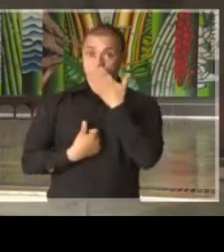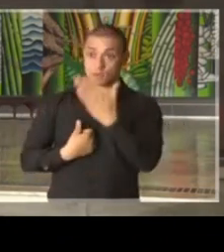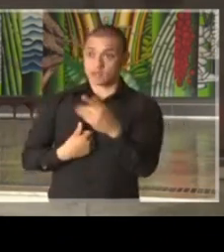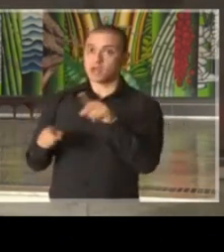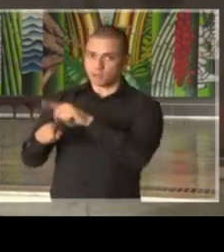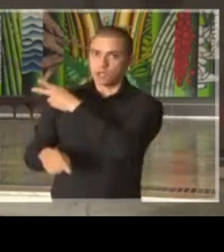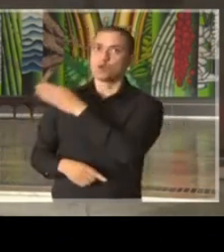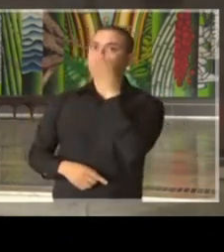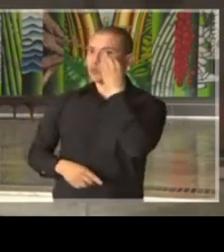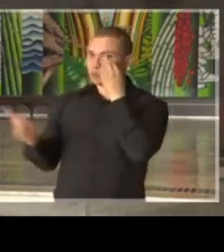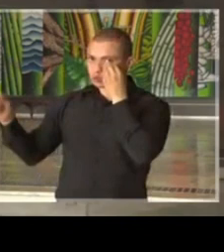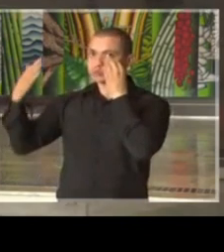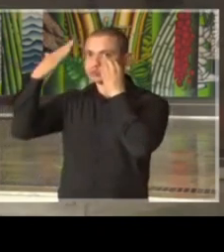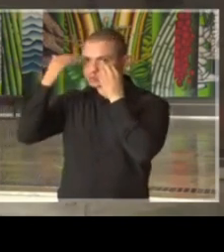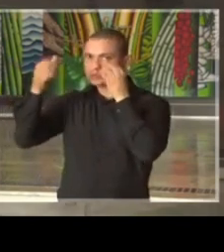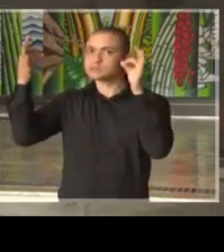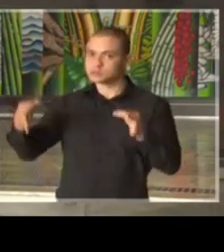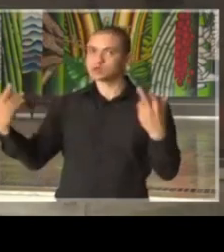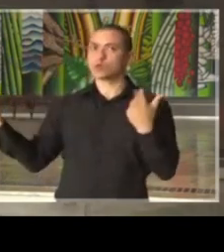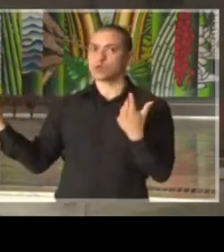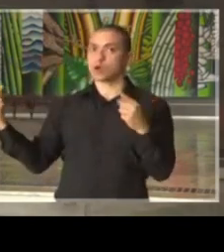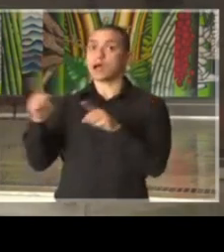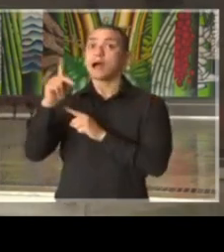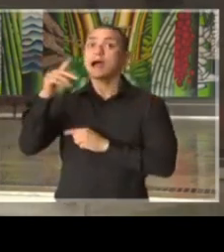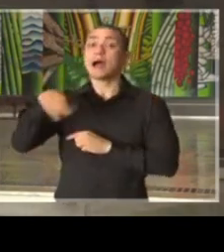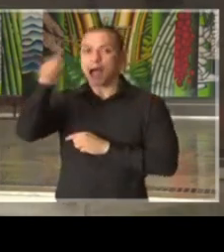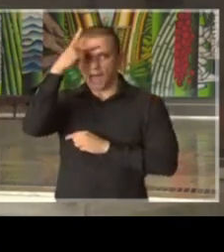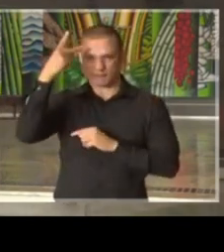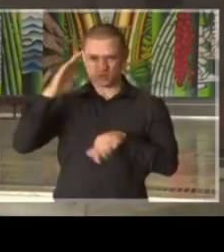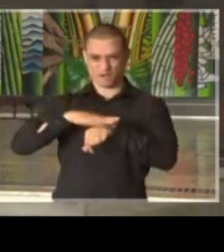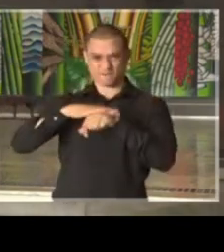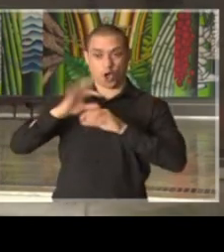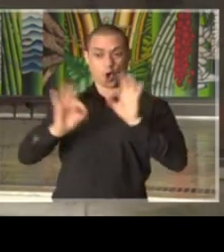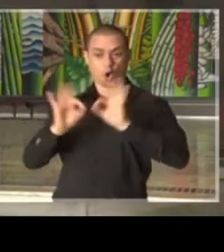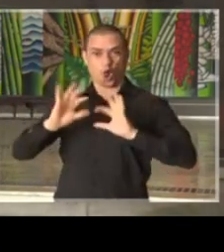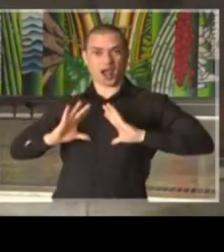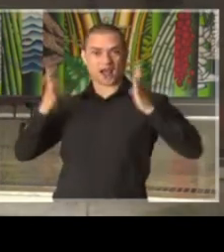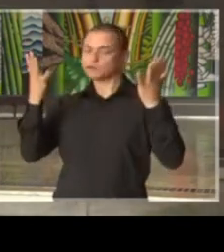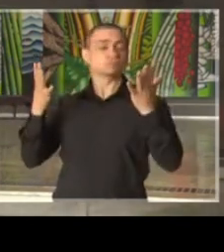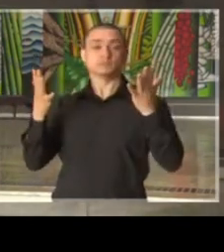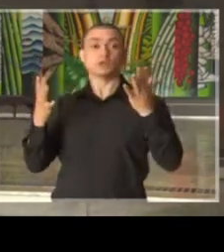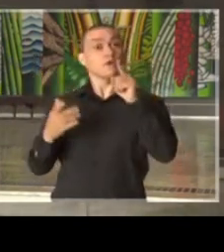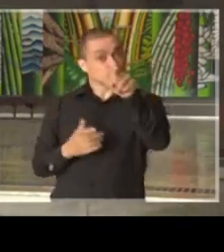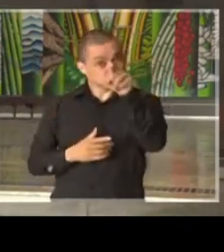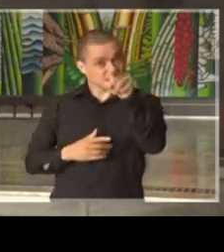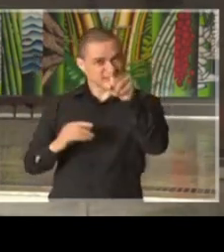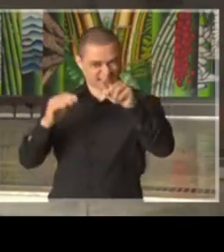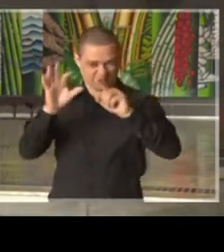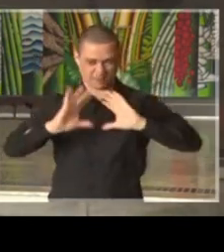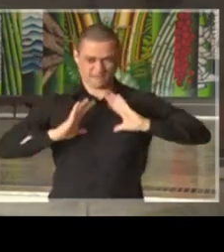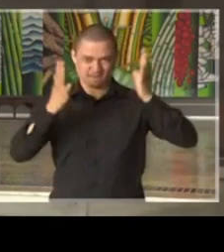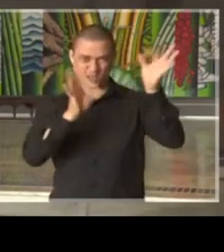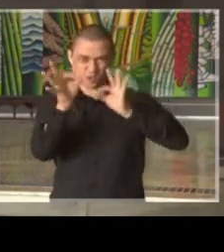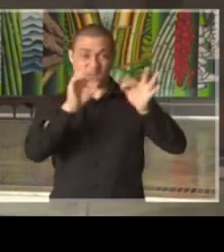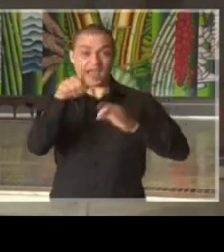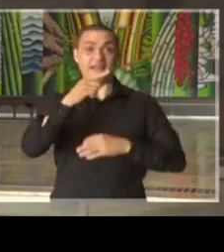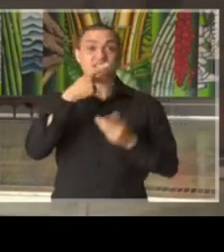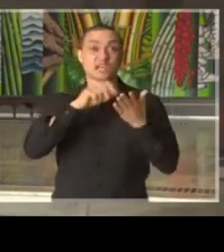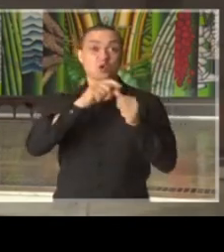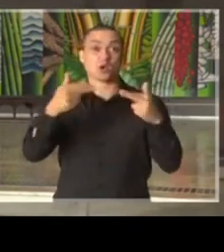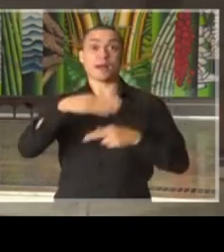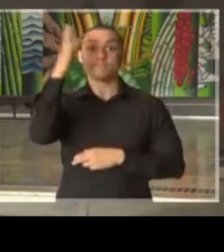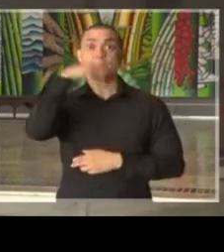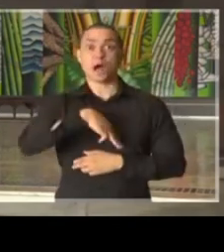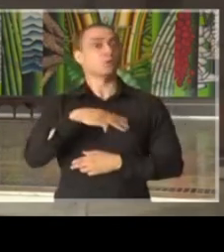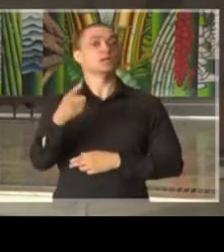do Bruno Covas também, àqueles que são promotores dessas iniciativas, vocês são promotores do mal e devem ser